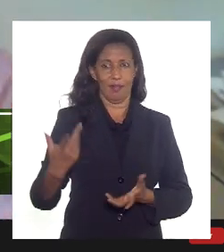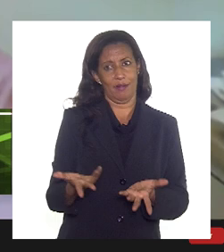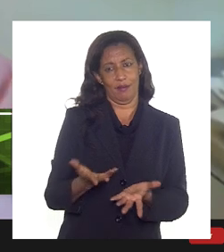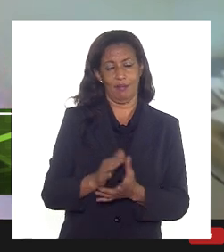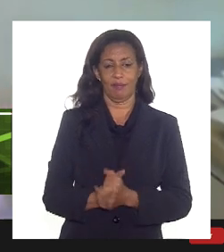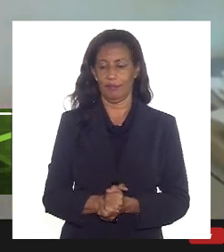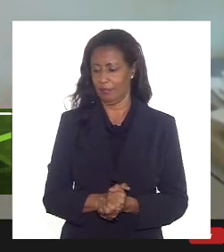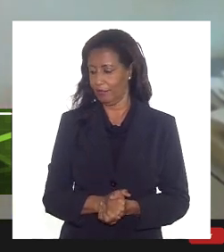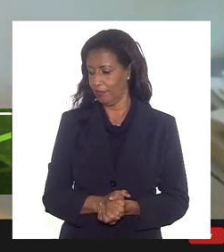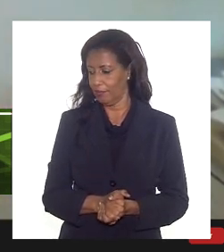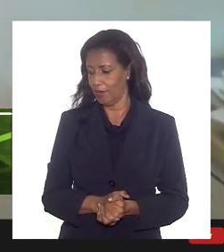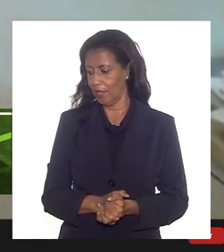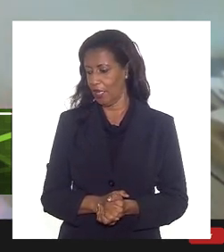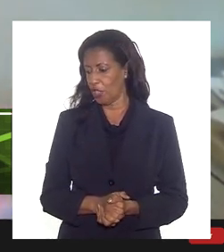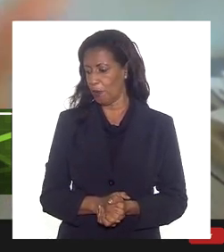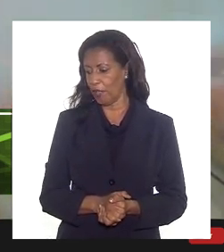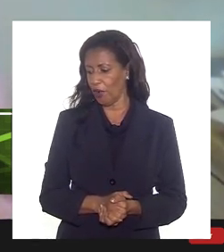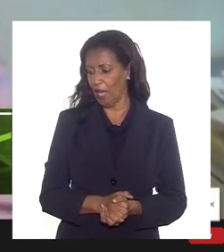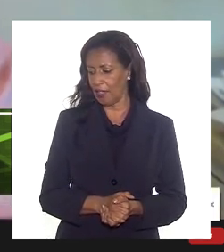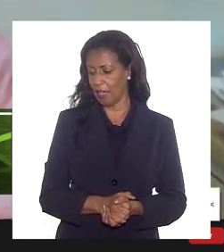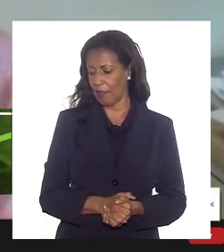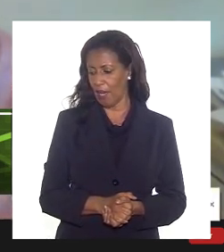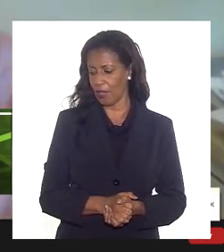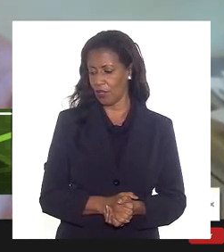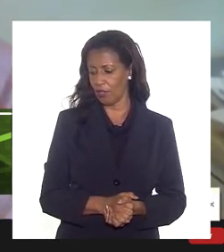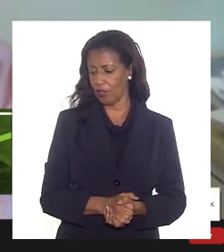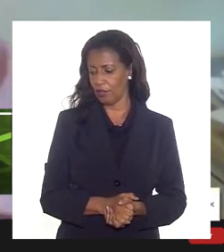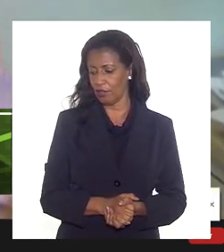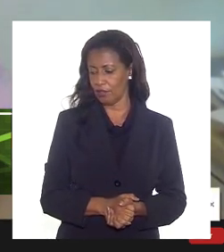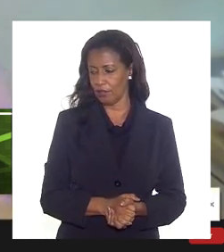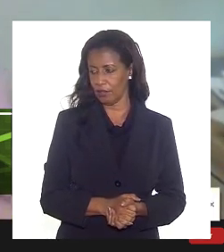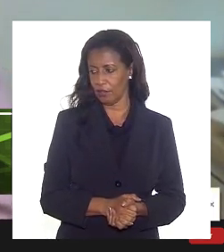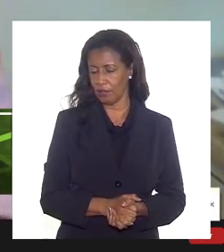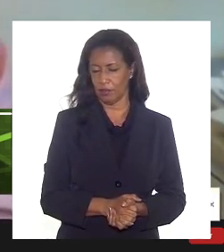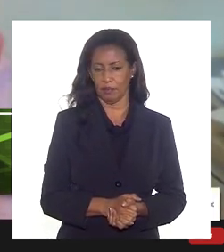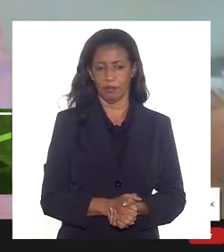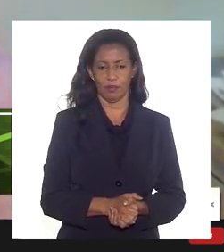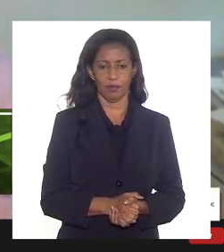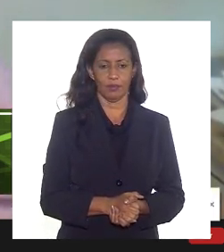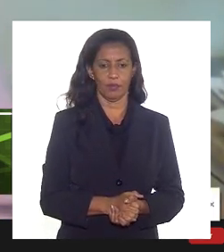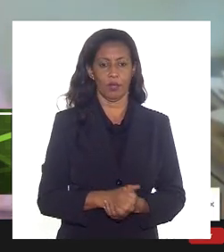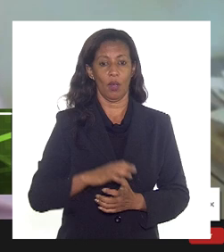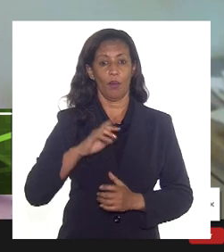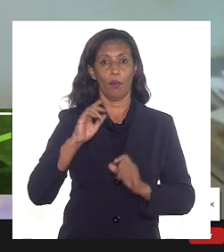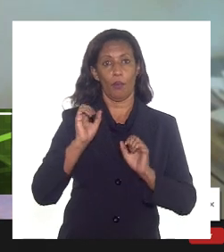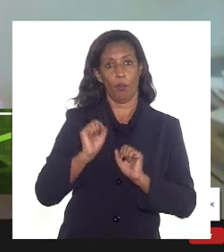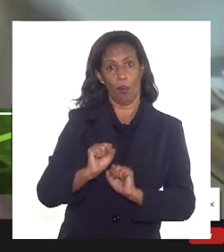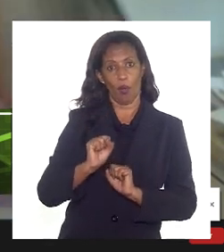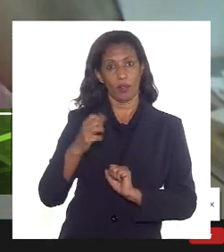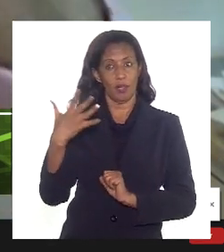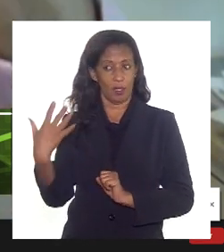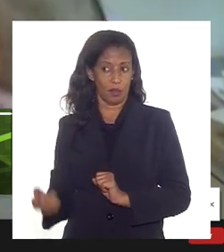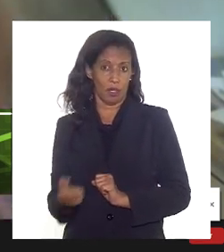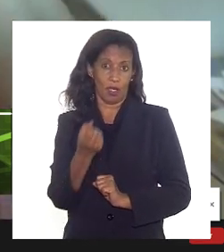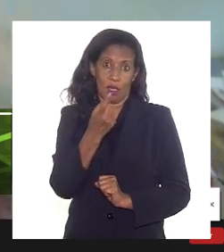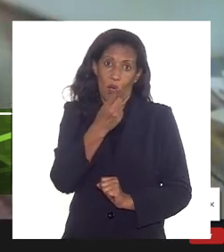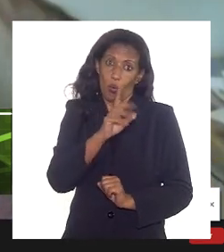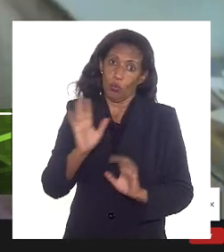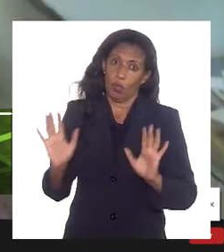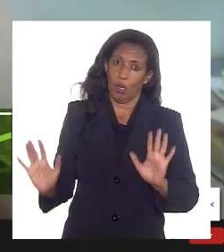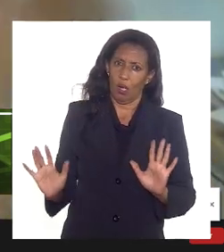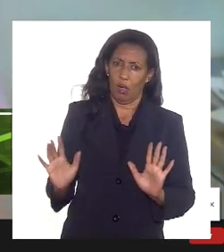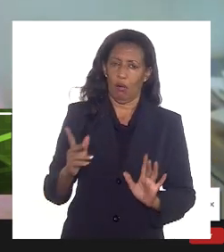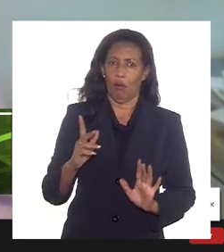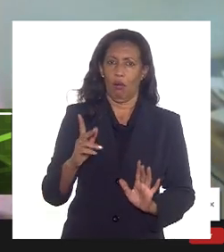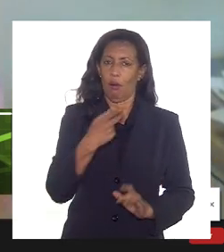ouvida, pode ser considerada, a opinião da ANP pode ser considerada ou não. O presidente da República tem todo